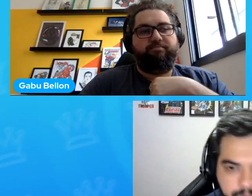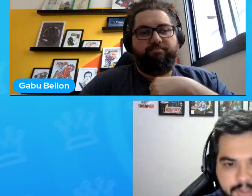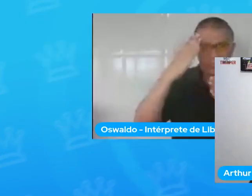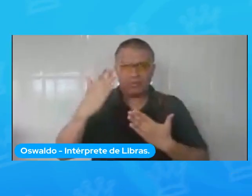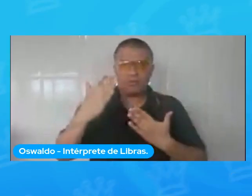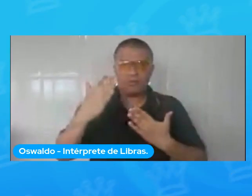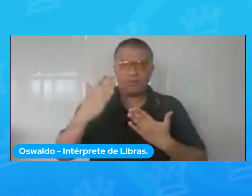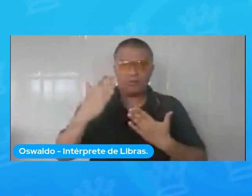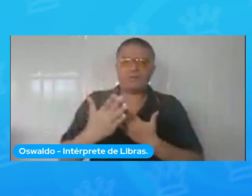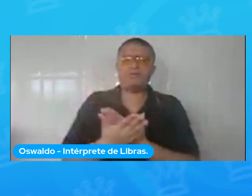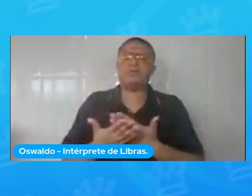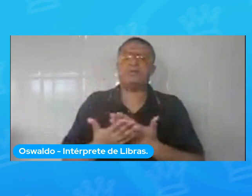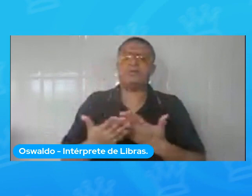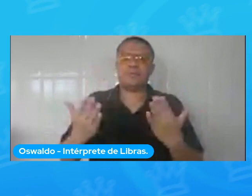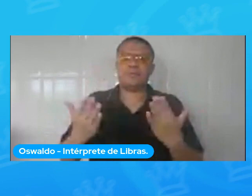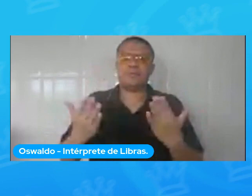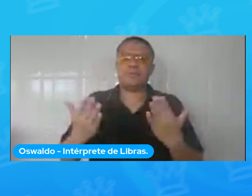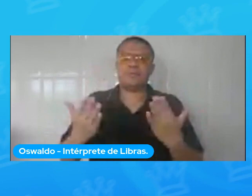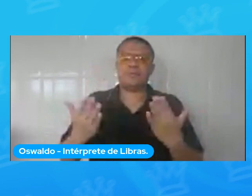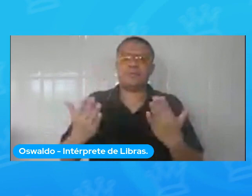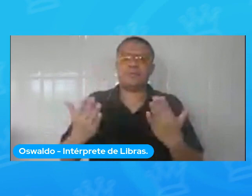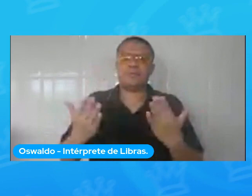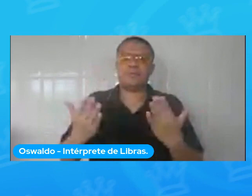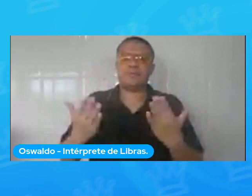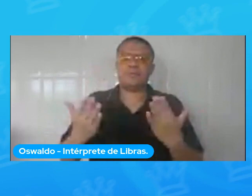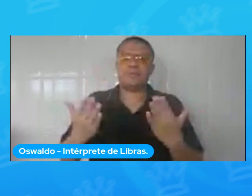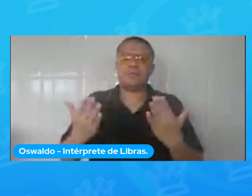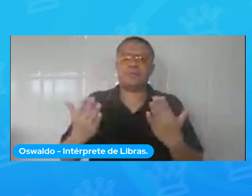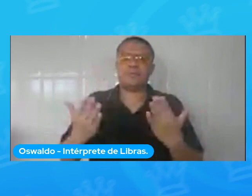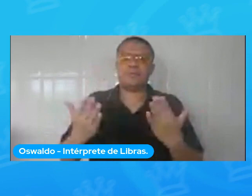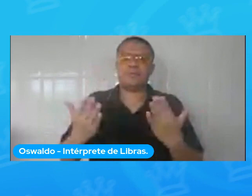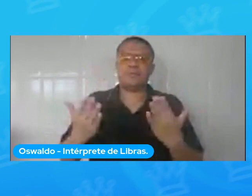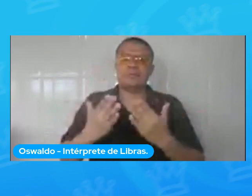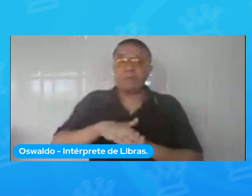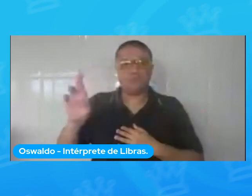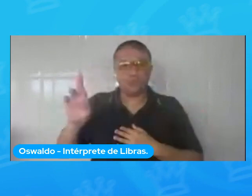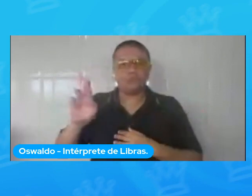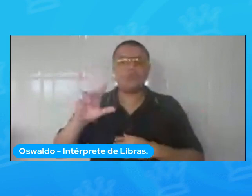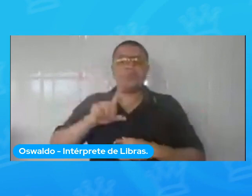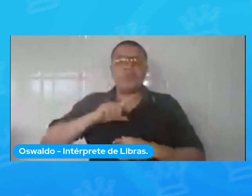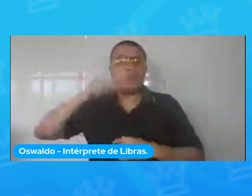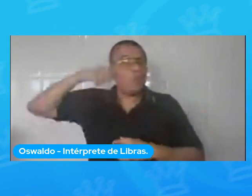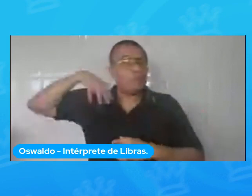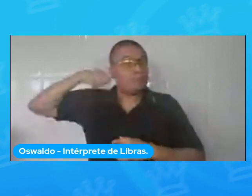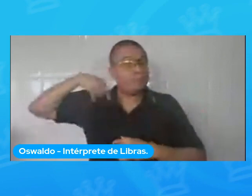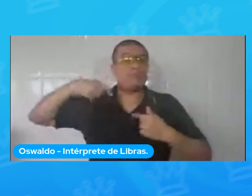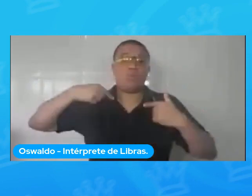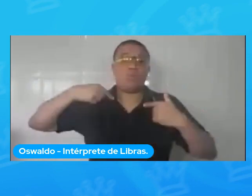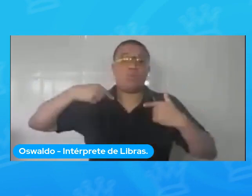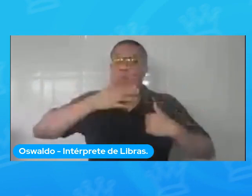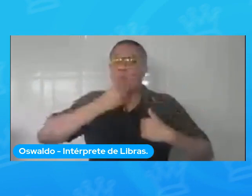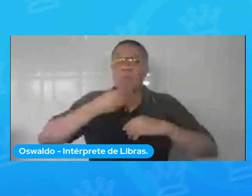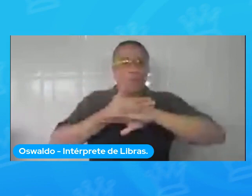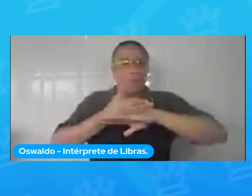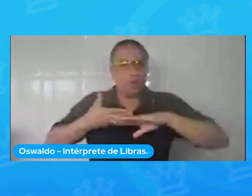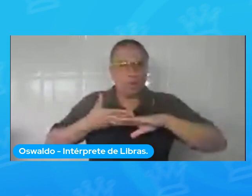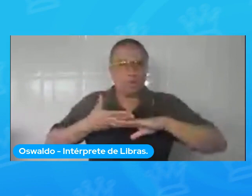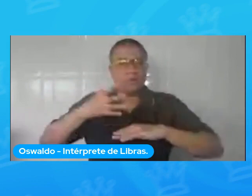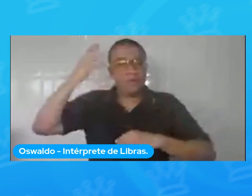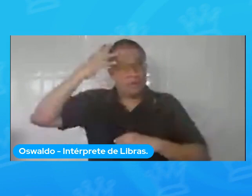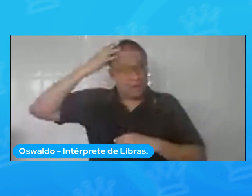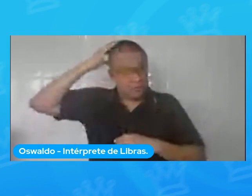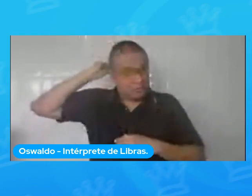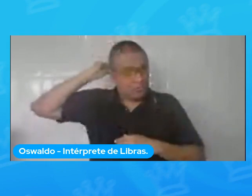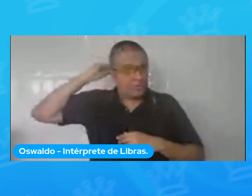Boa tarde pessoal, me chamo Arthur, eu sou um homem branco, cabelo preto curto, uso barba,